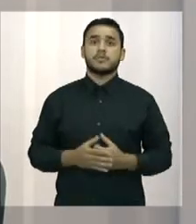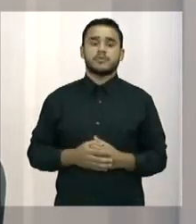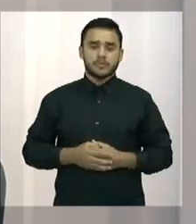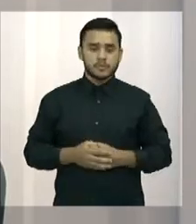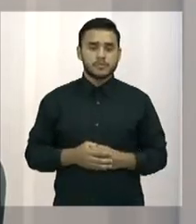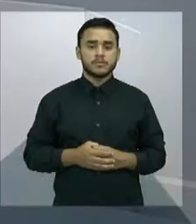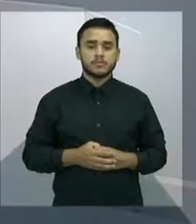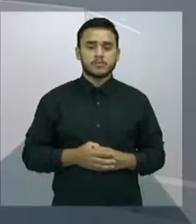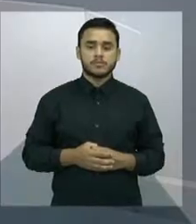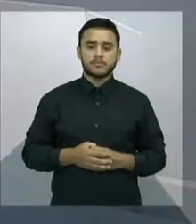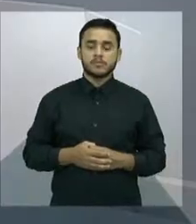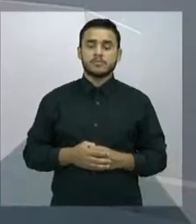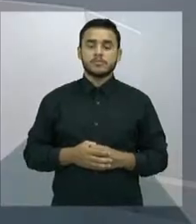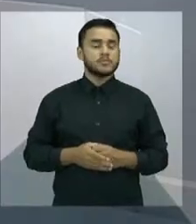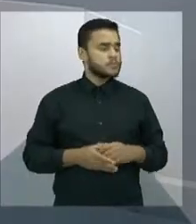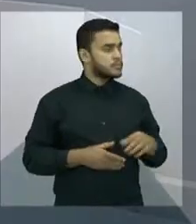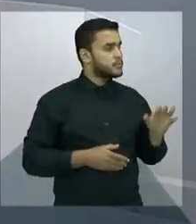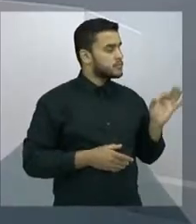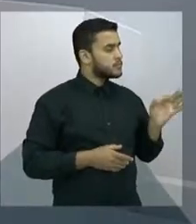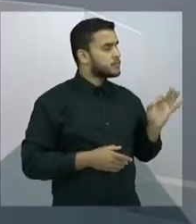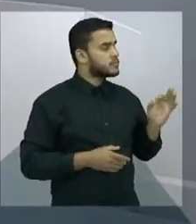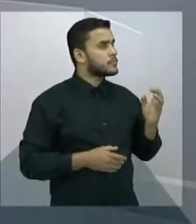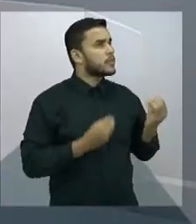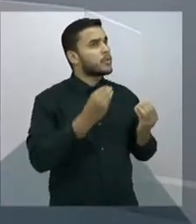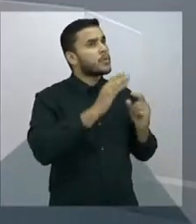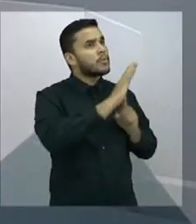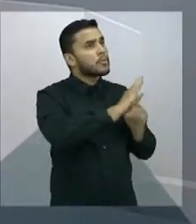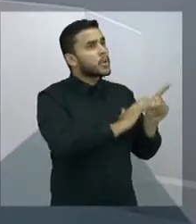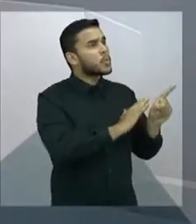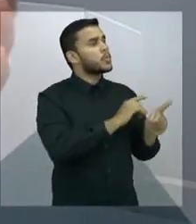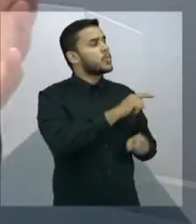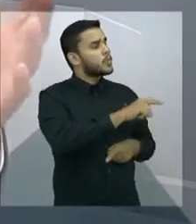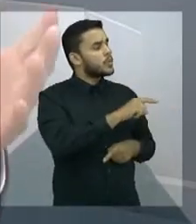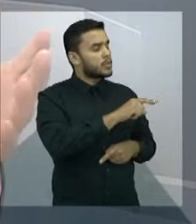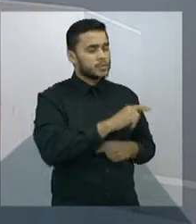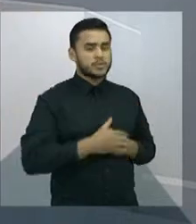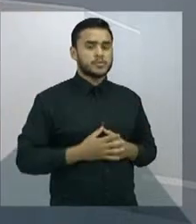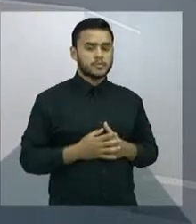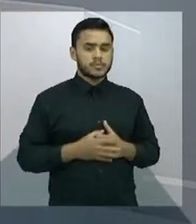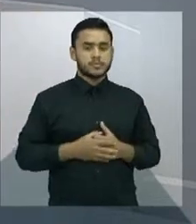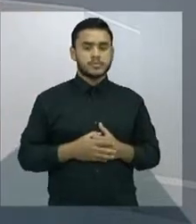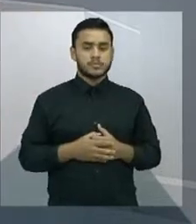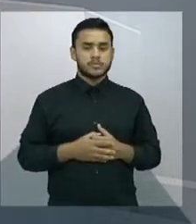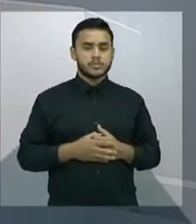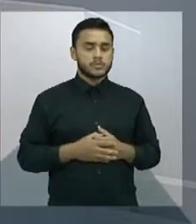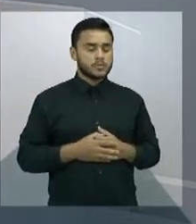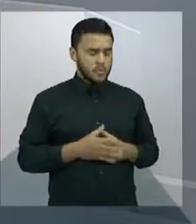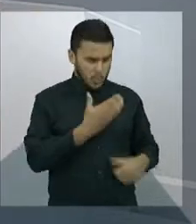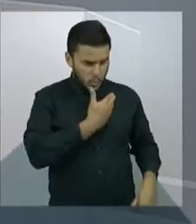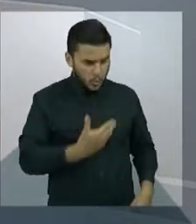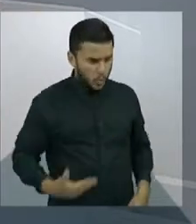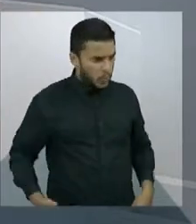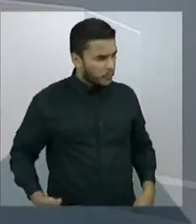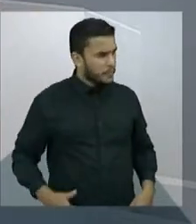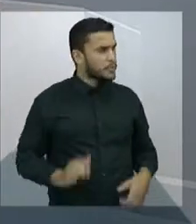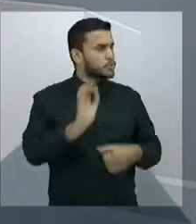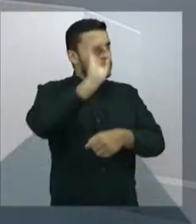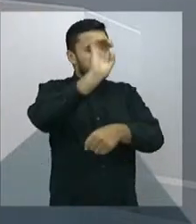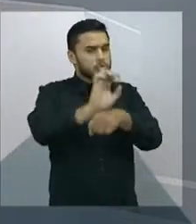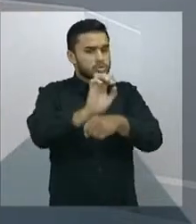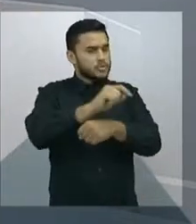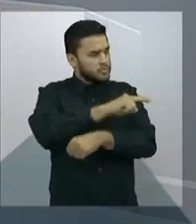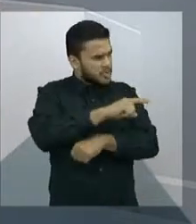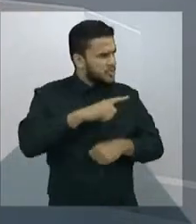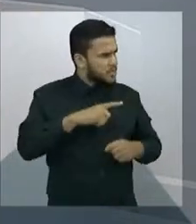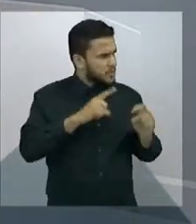Muito bem. E agora, com relação ao governo, na política estadual também, existe uma